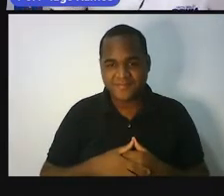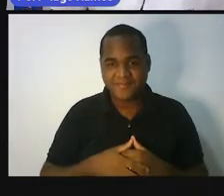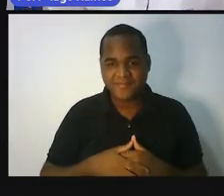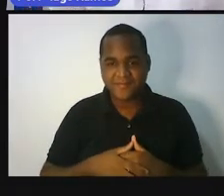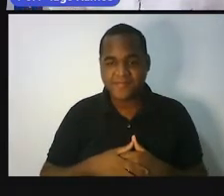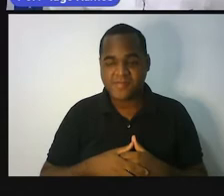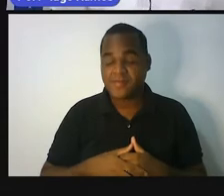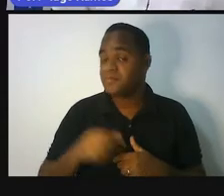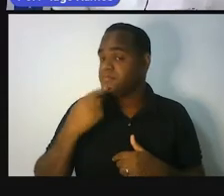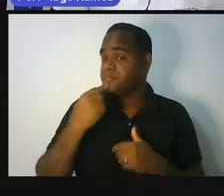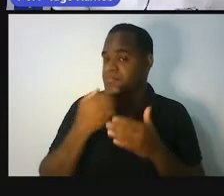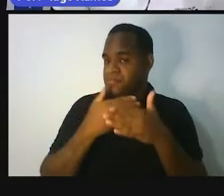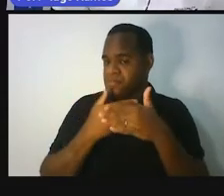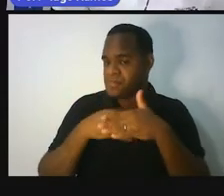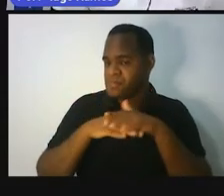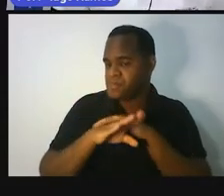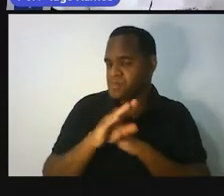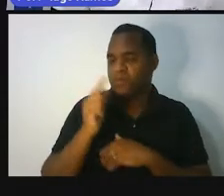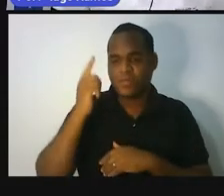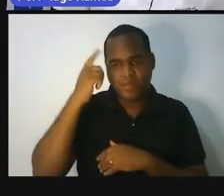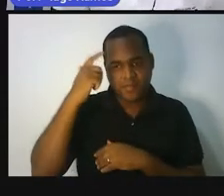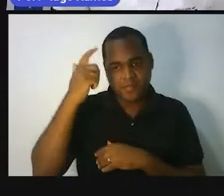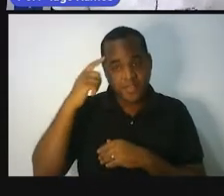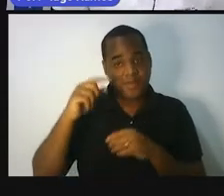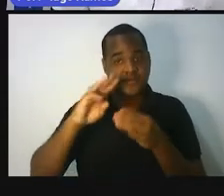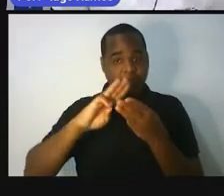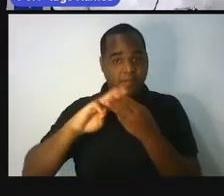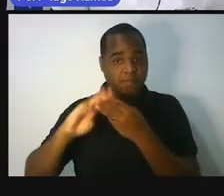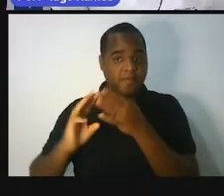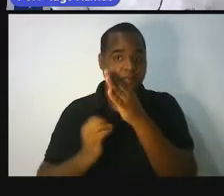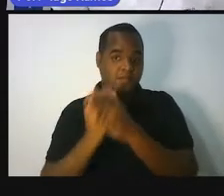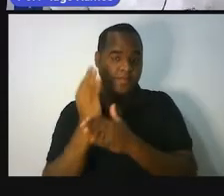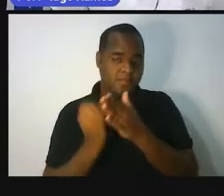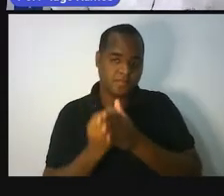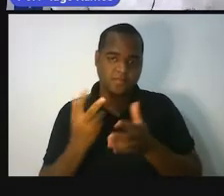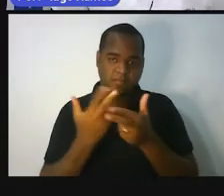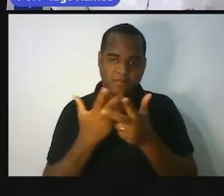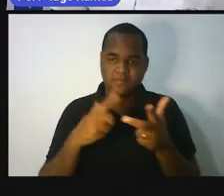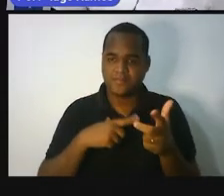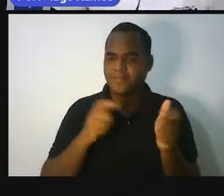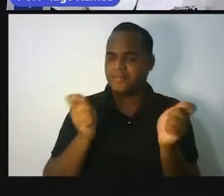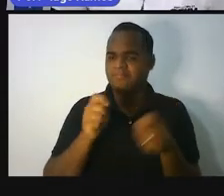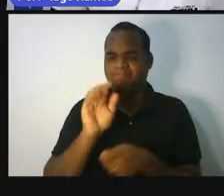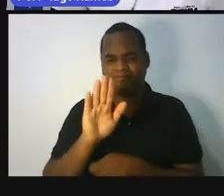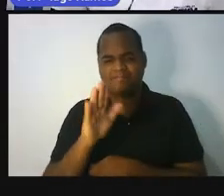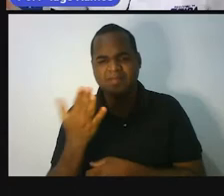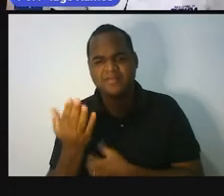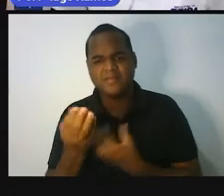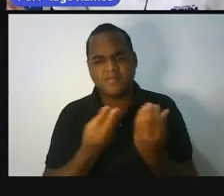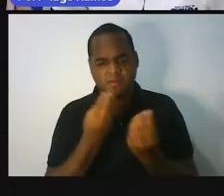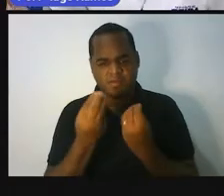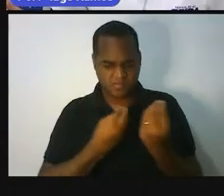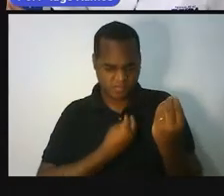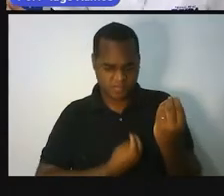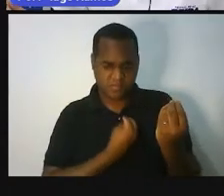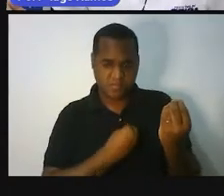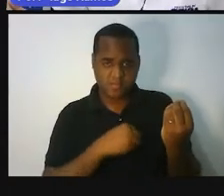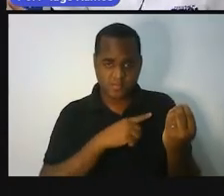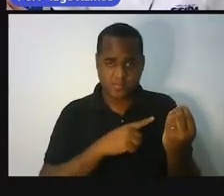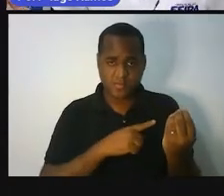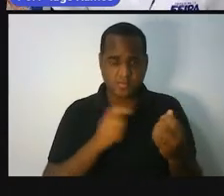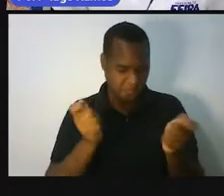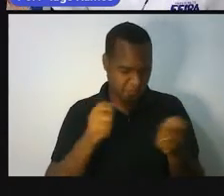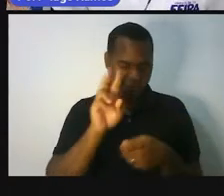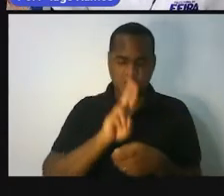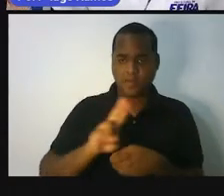Eu costumo pensar que a matemática não foi criada. Mas, como assim? Ela existe. Nós usamos